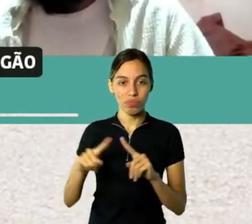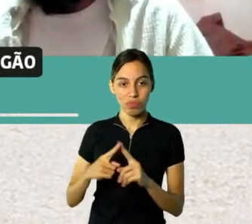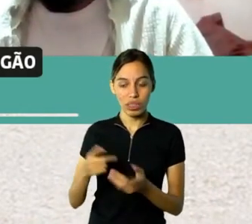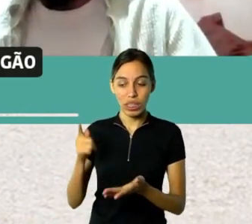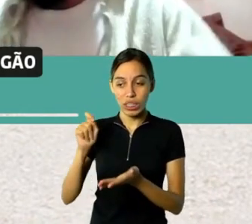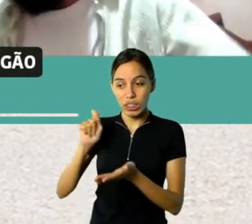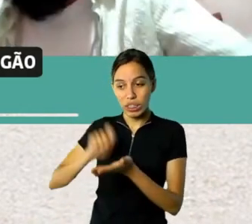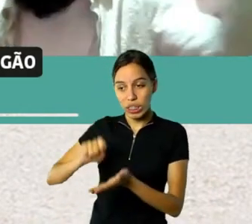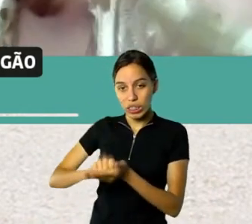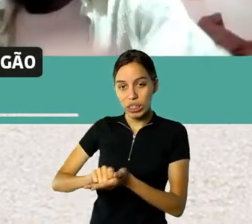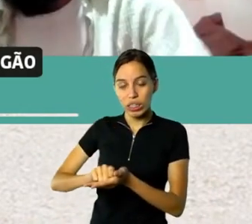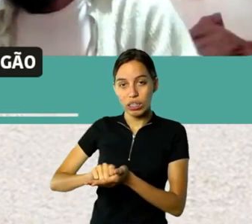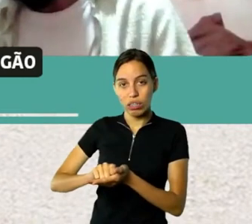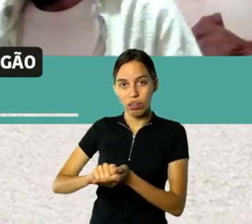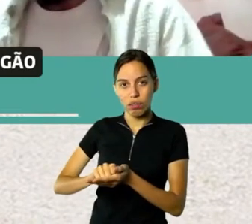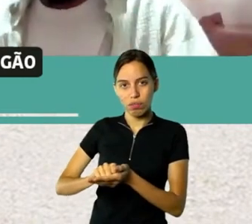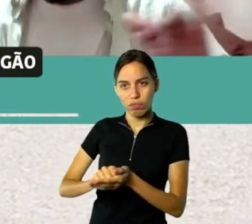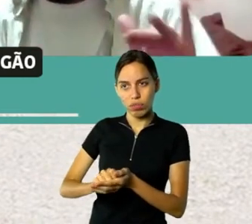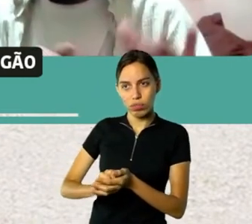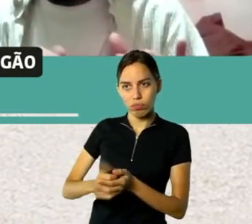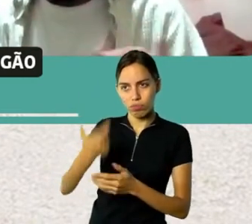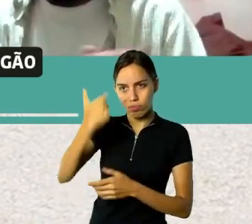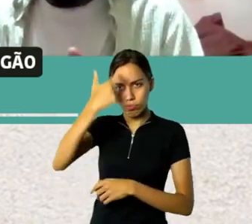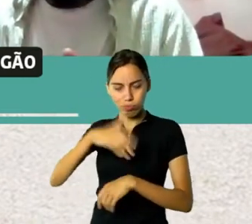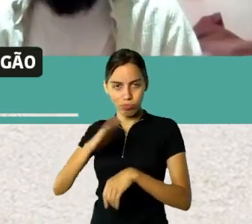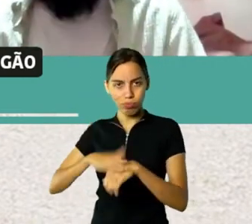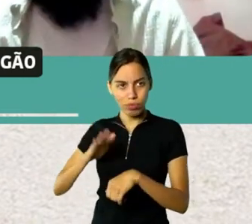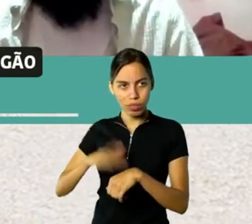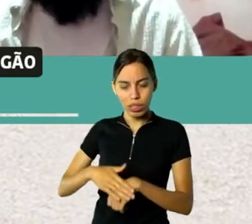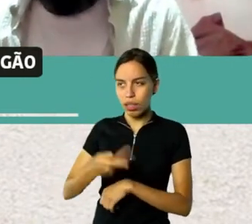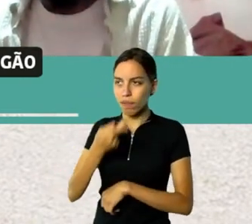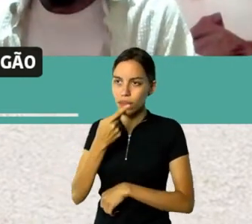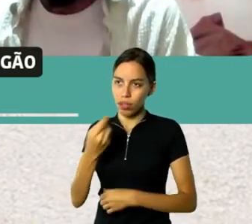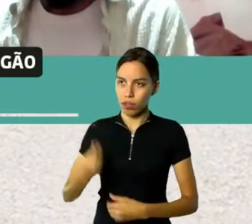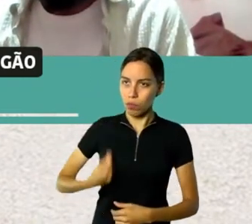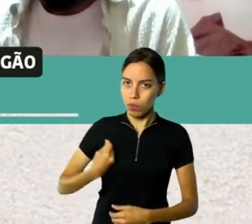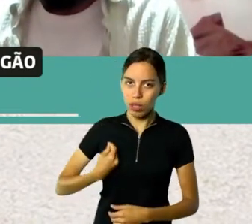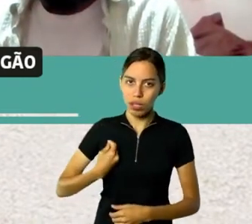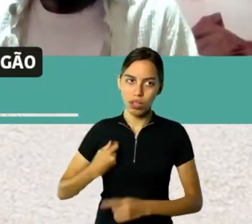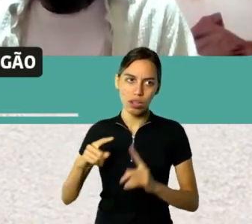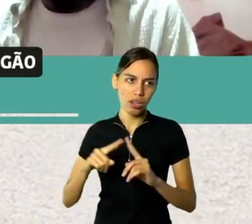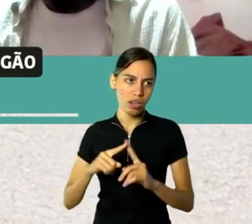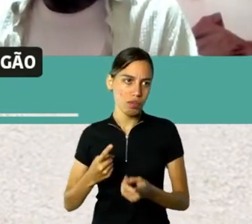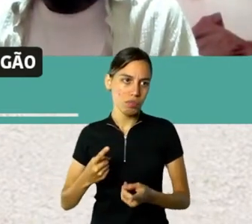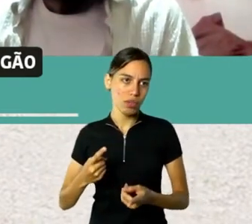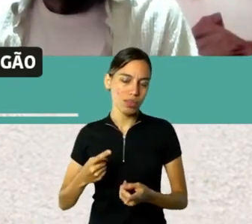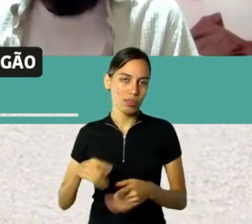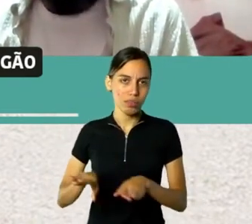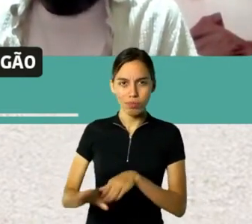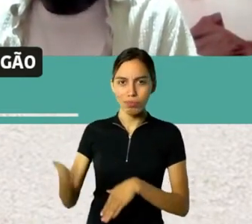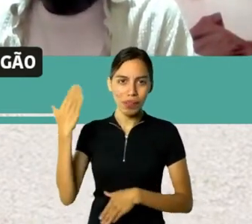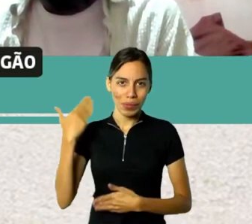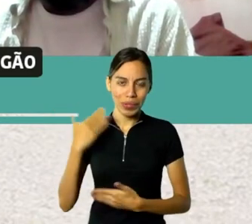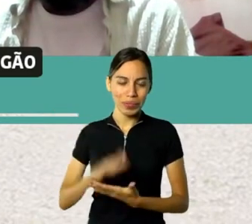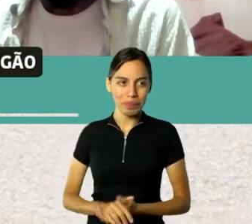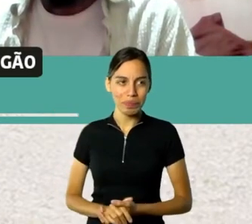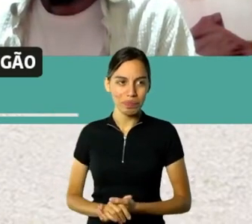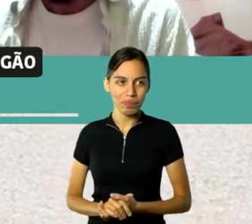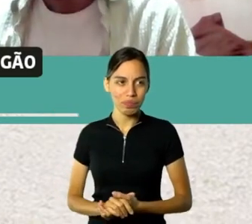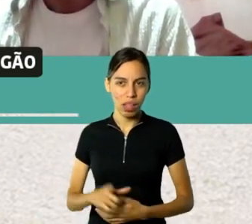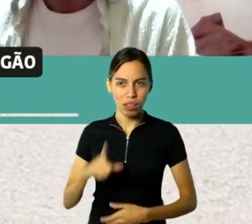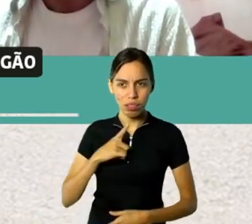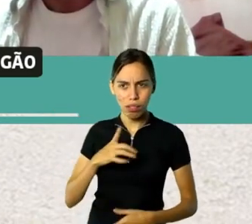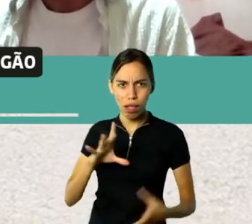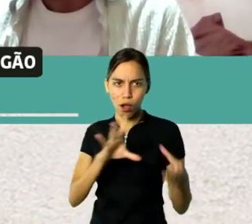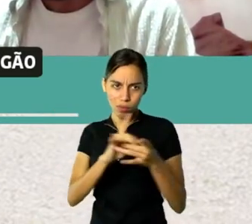passado, você também está falando do presente, mesmo que seja subliminarmente. Como todo texto tem alguma coisa mais ou menos